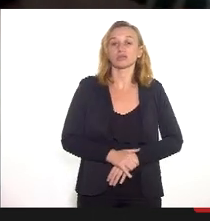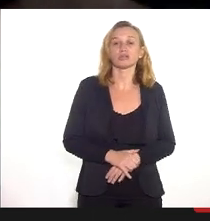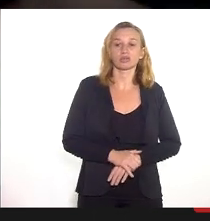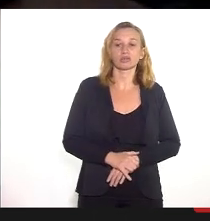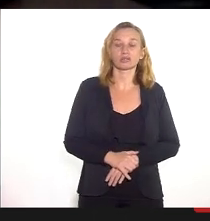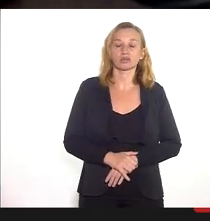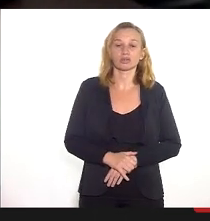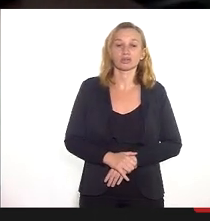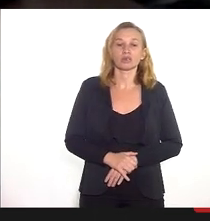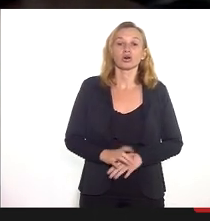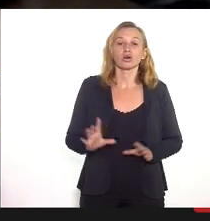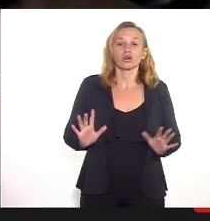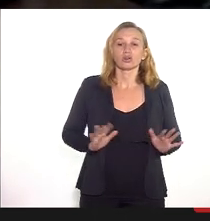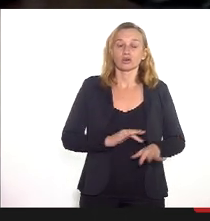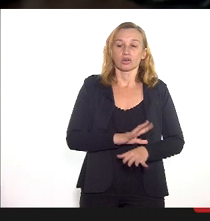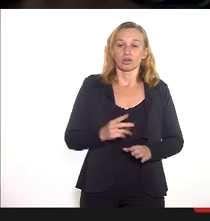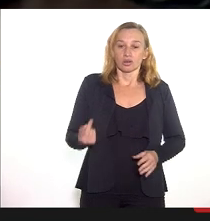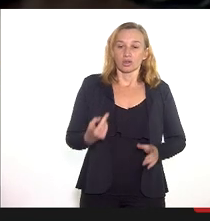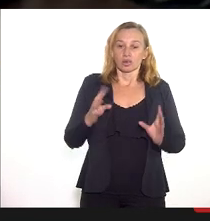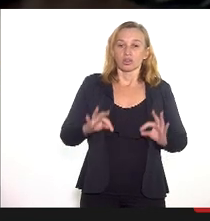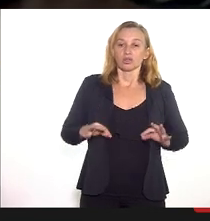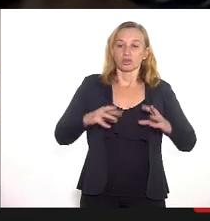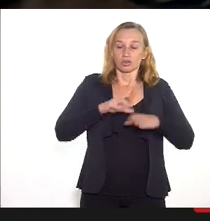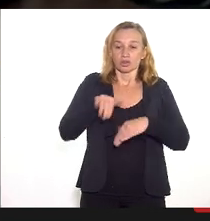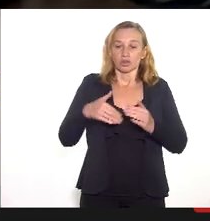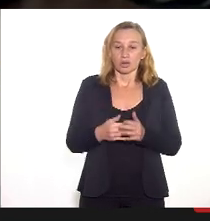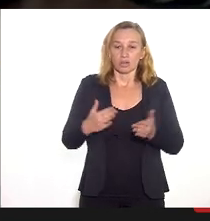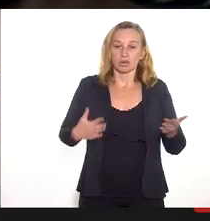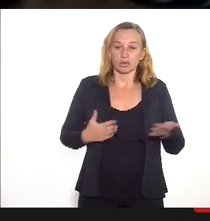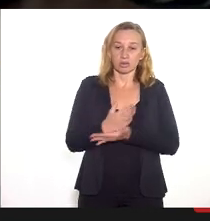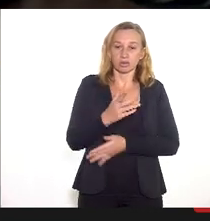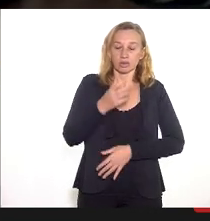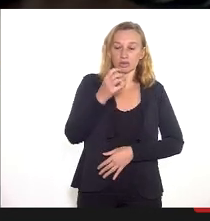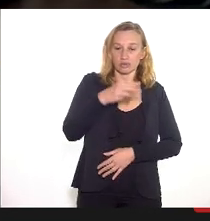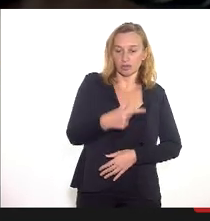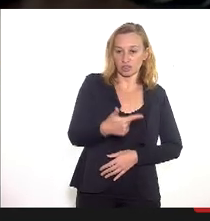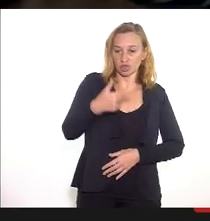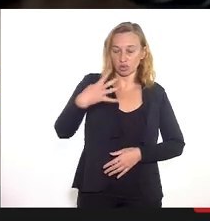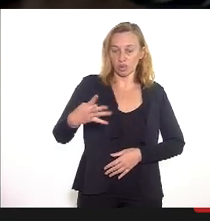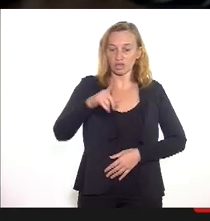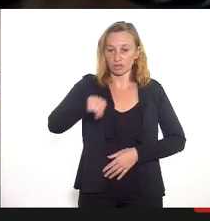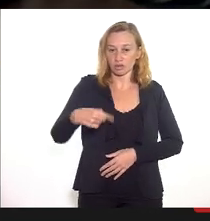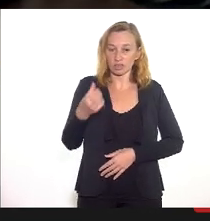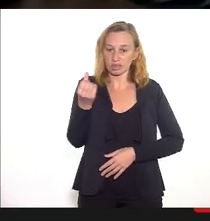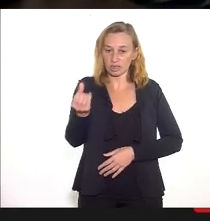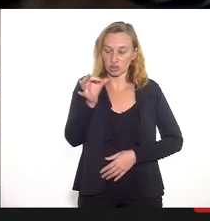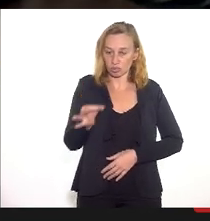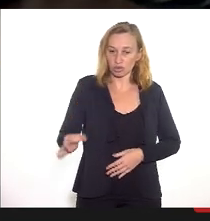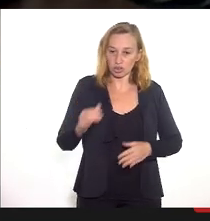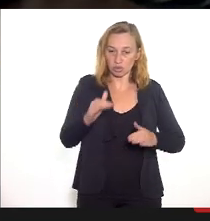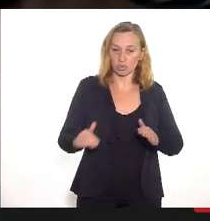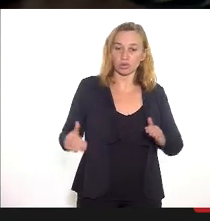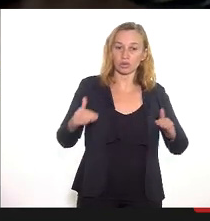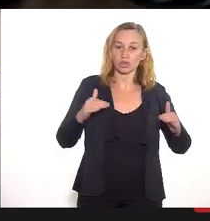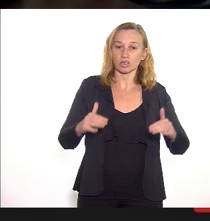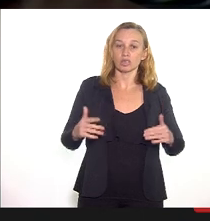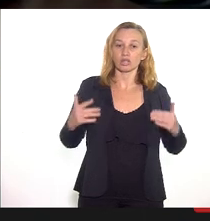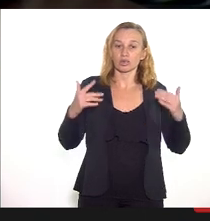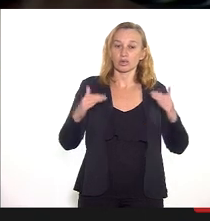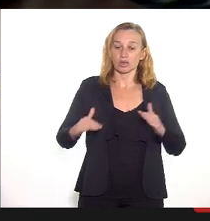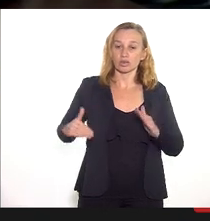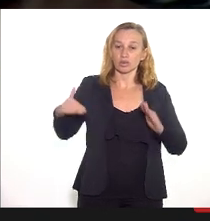O valor total das IHs aprovadas foi 24,6% superior ao mesmo período do ano anterior.